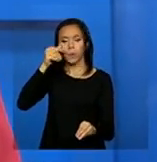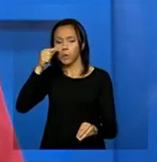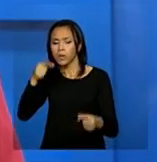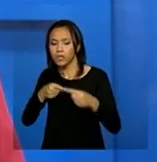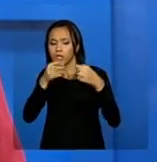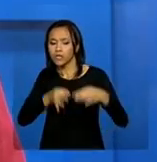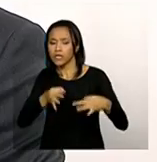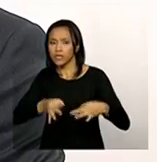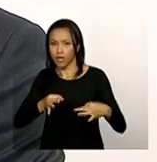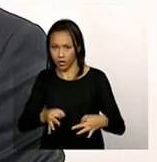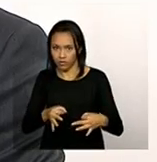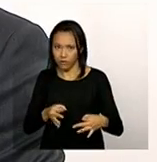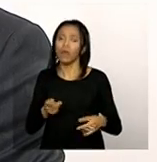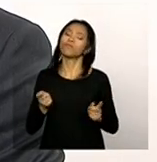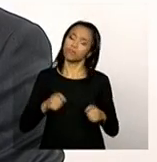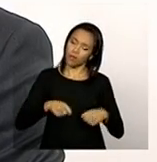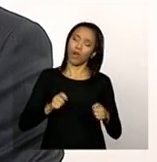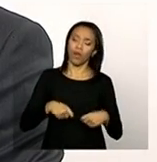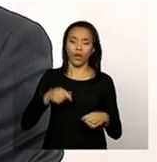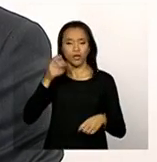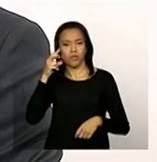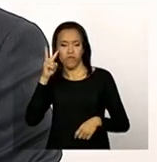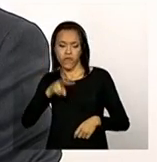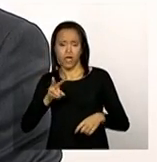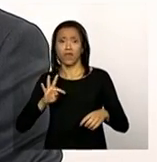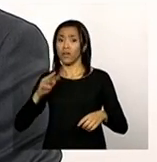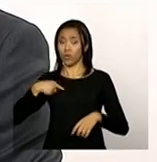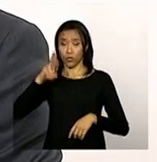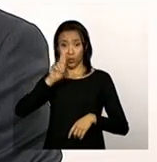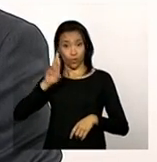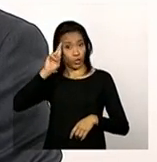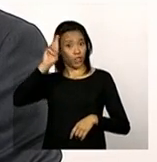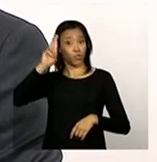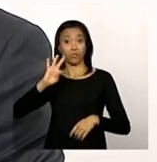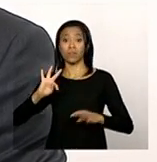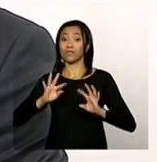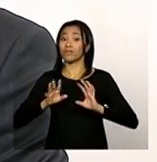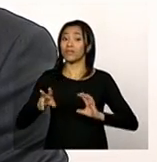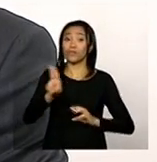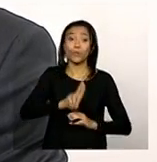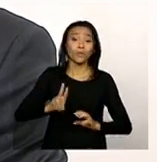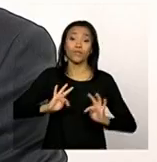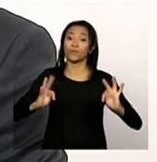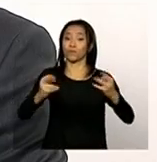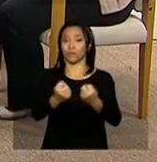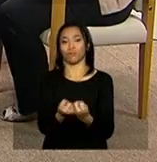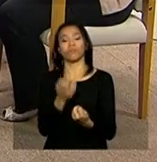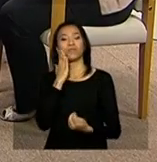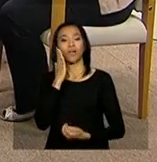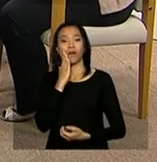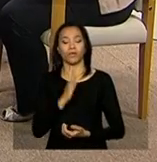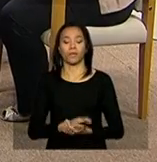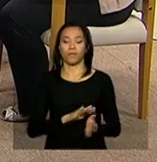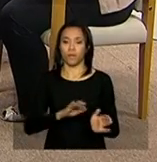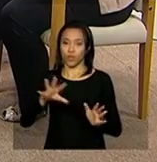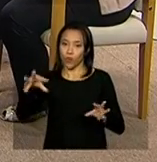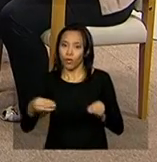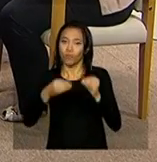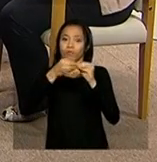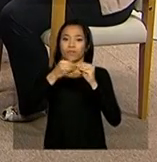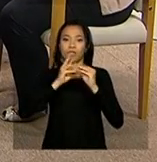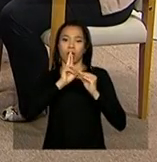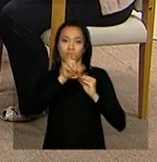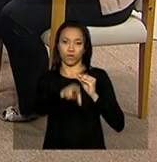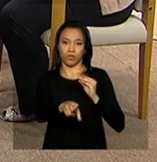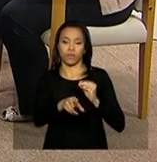corretos. Ah, sim, tem como verificar e o gestor tem acesso a todos os sistemas. Então, Adriano, deixa eu só complementar essa resposta. O